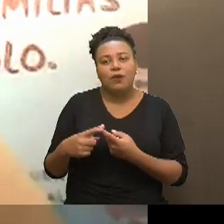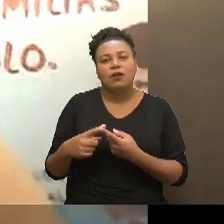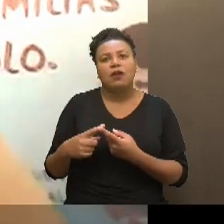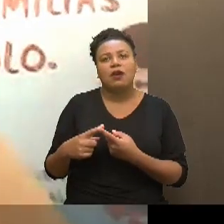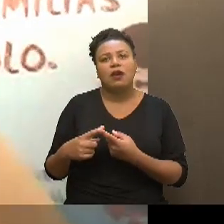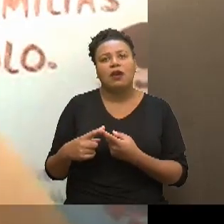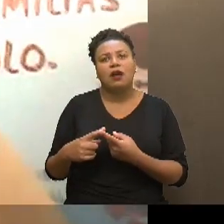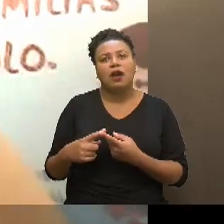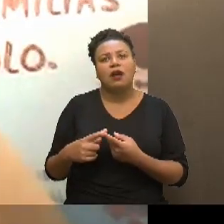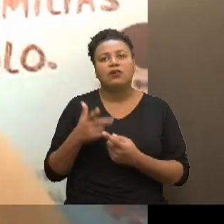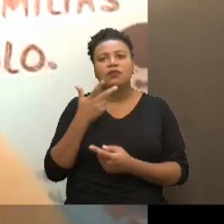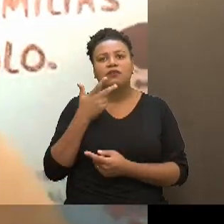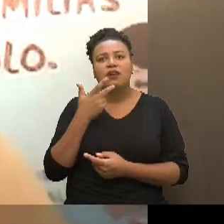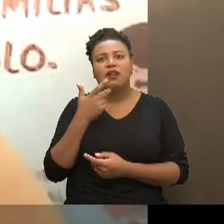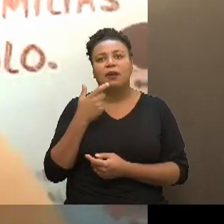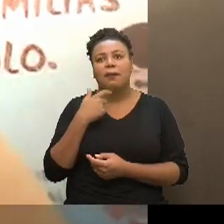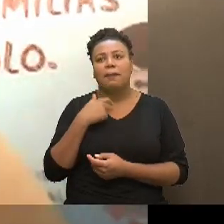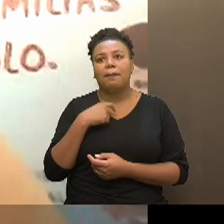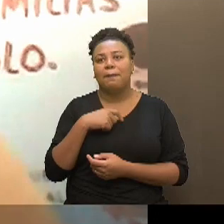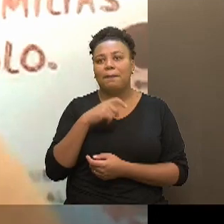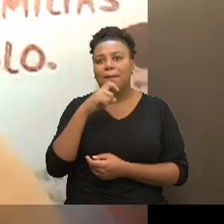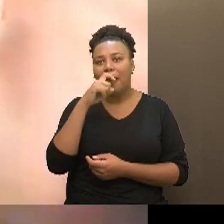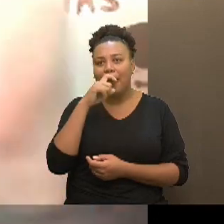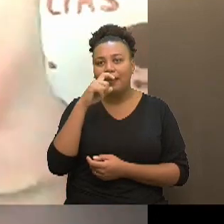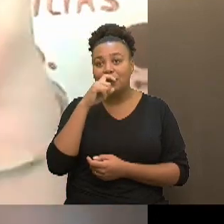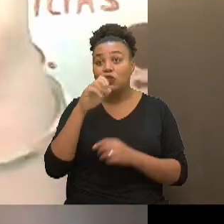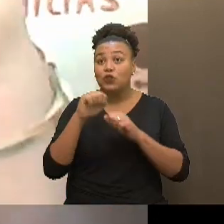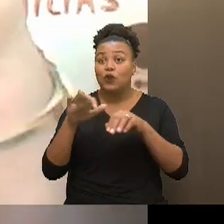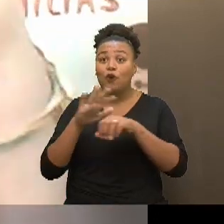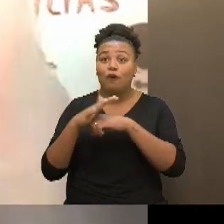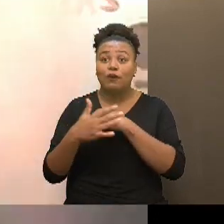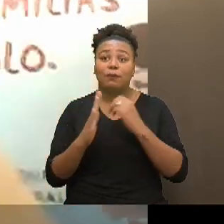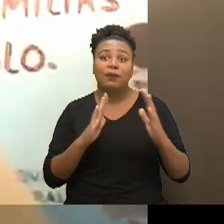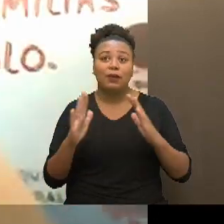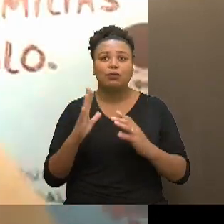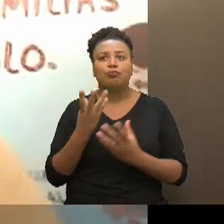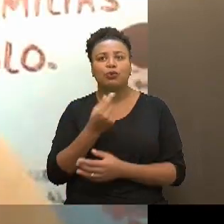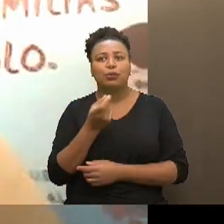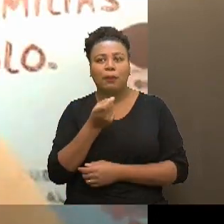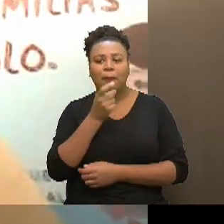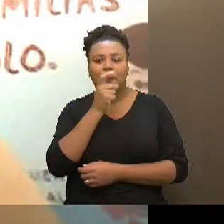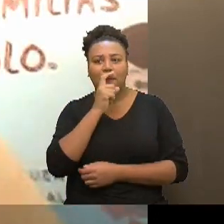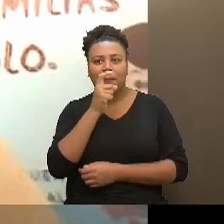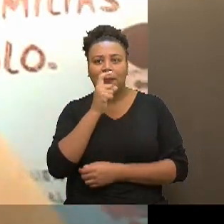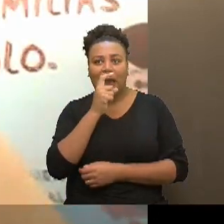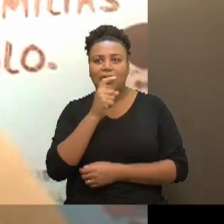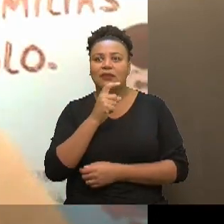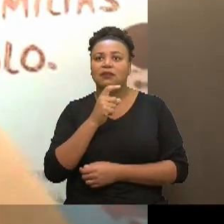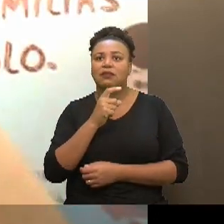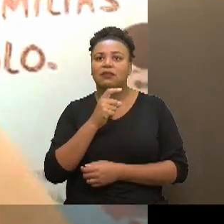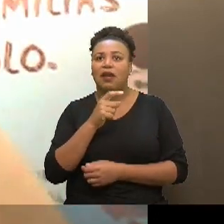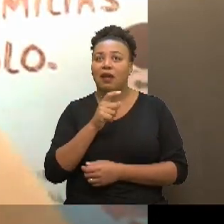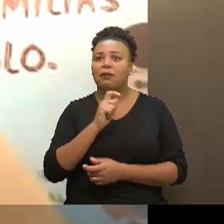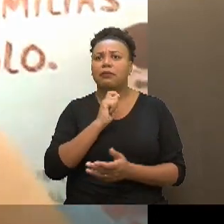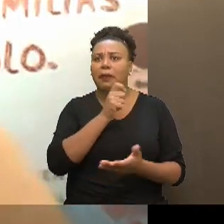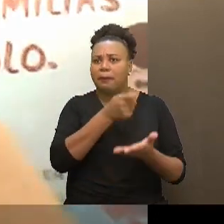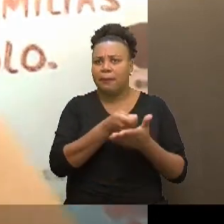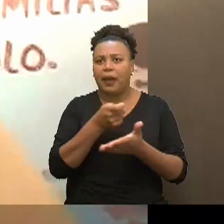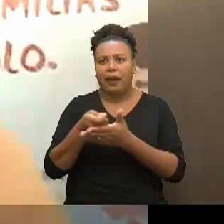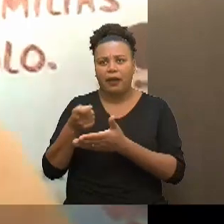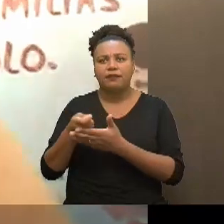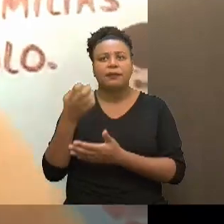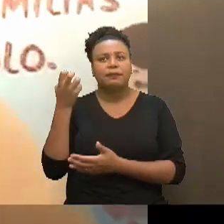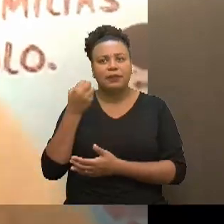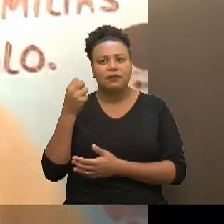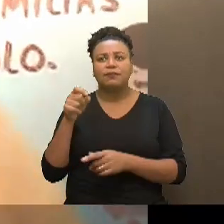gente chama os pais, os pais da pandemia, né, porque durante a pandemia muitos pais deixaram de, aqueles que pagavam, né,